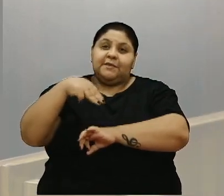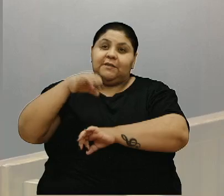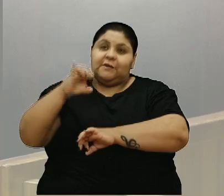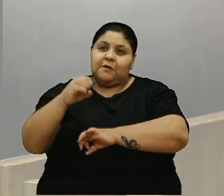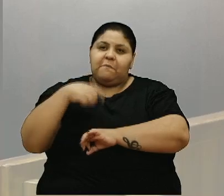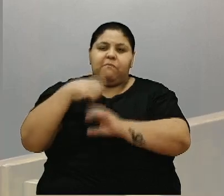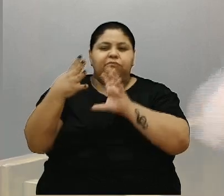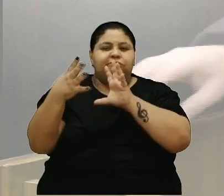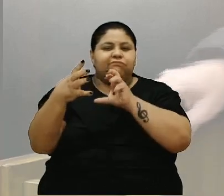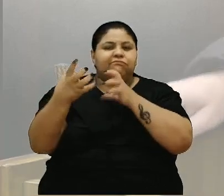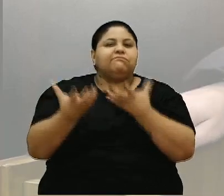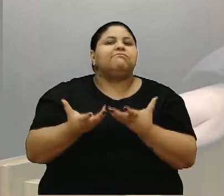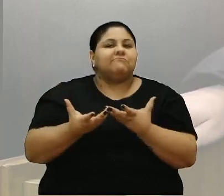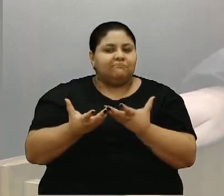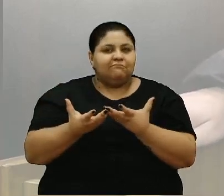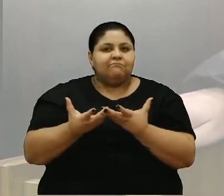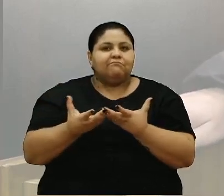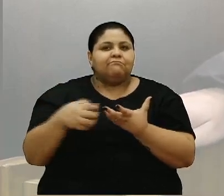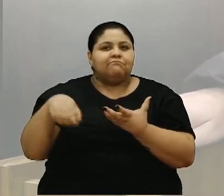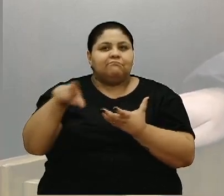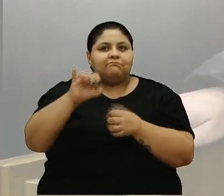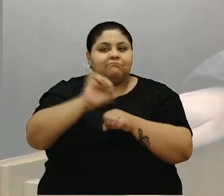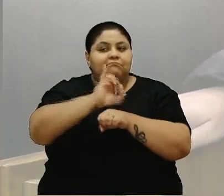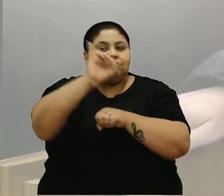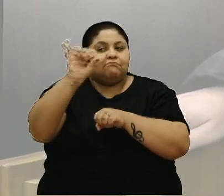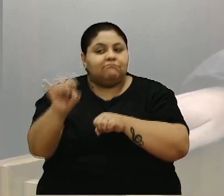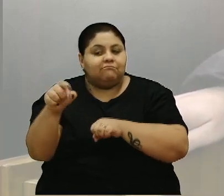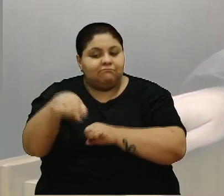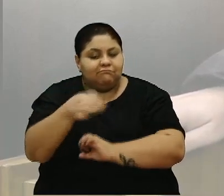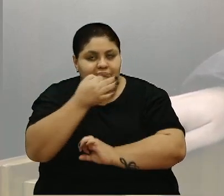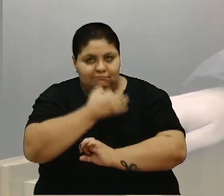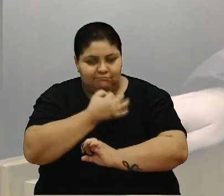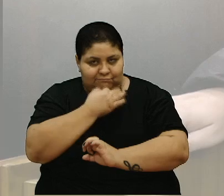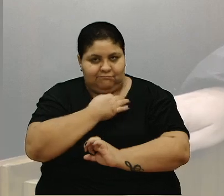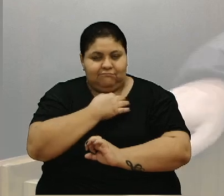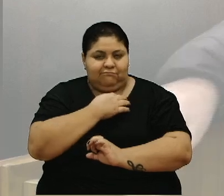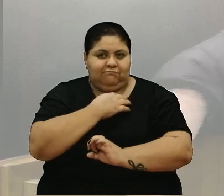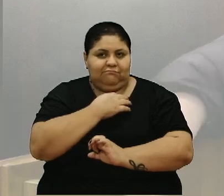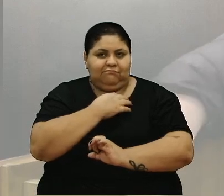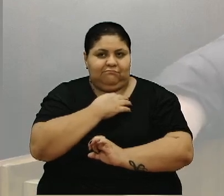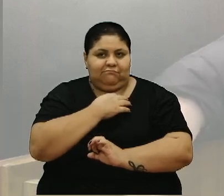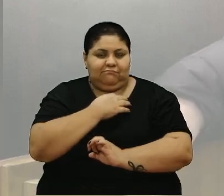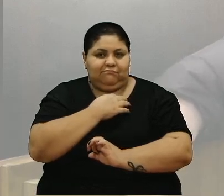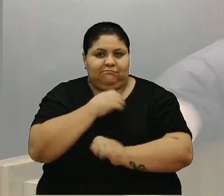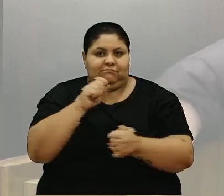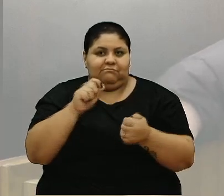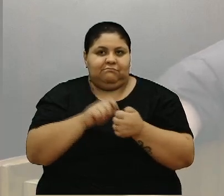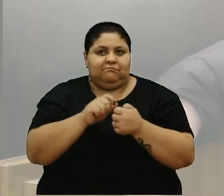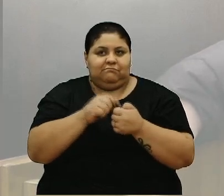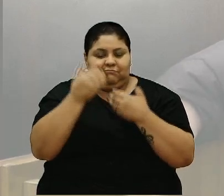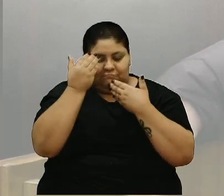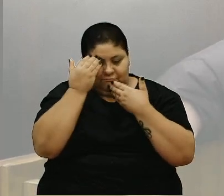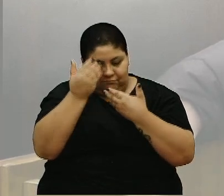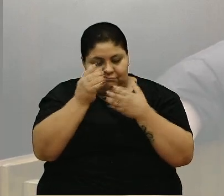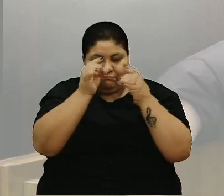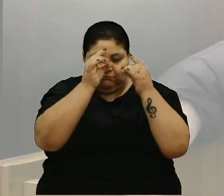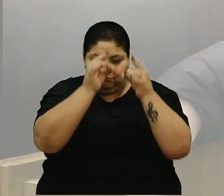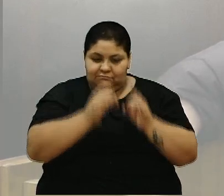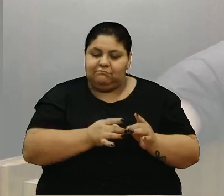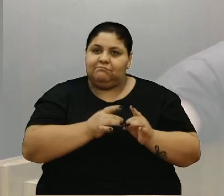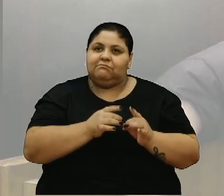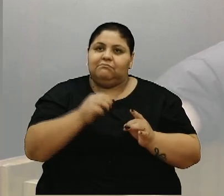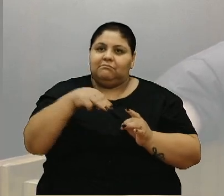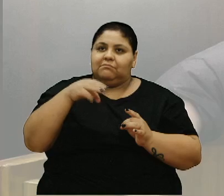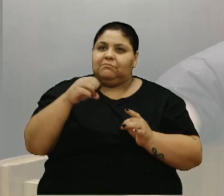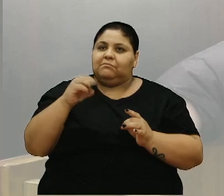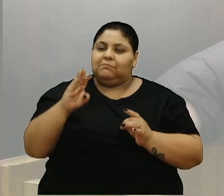muito para que nós internacionalizássemos o aeroporto de Caxias do Sul e fazer uma saudação muito especial ao MOB